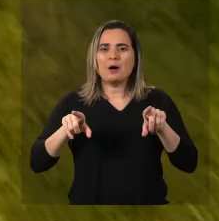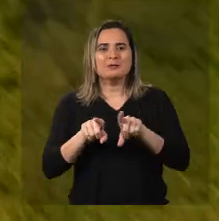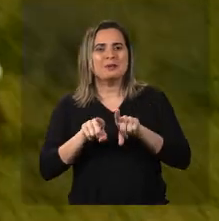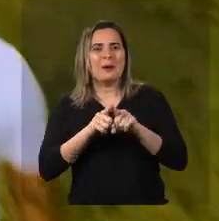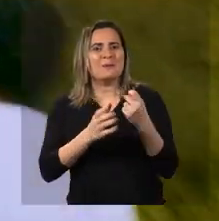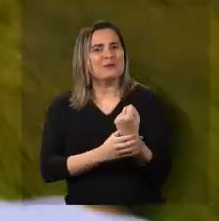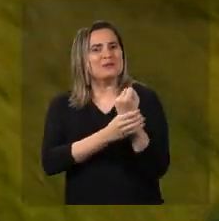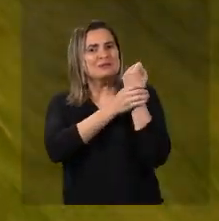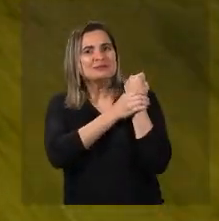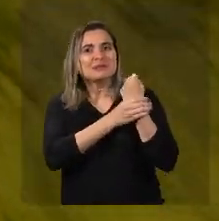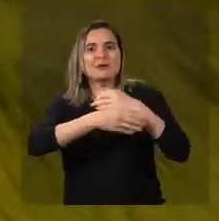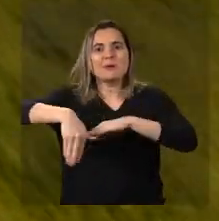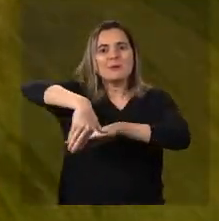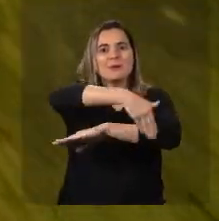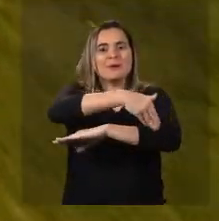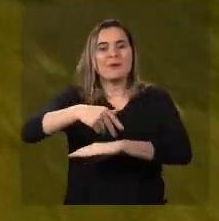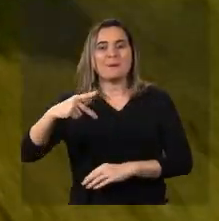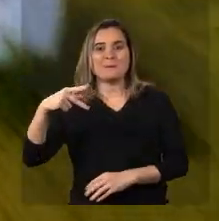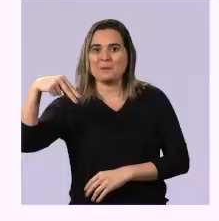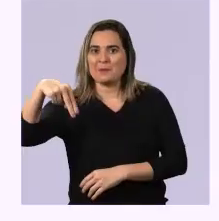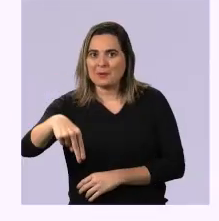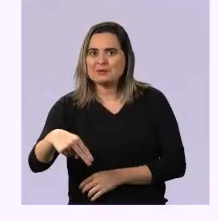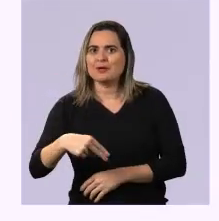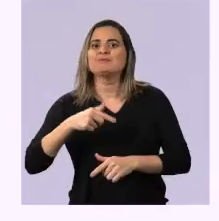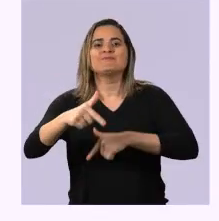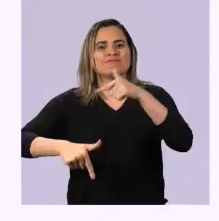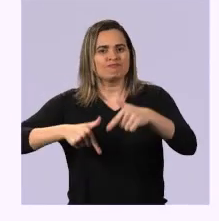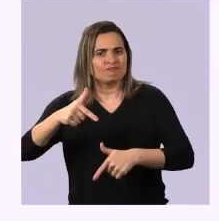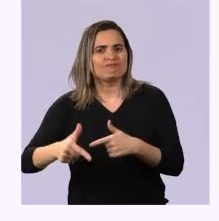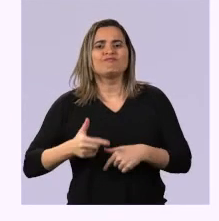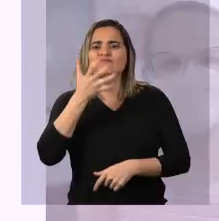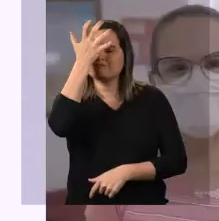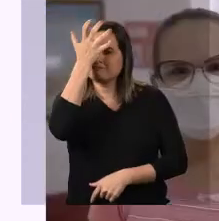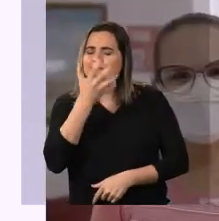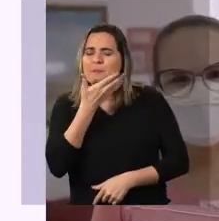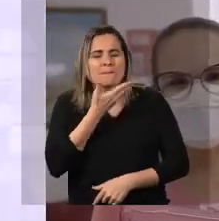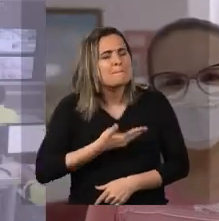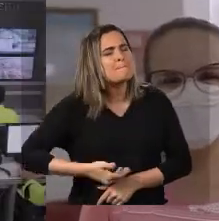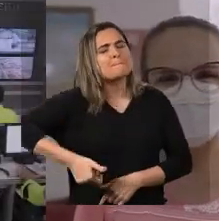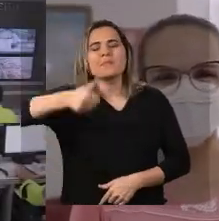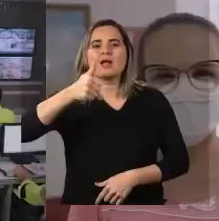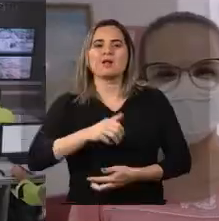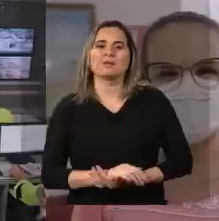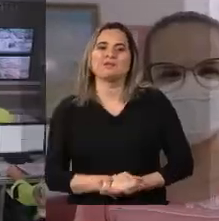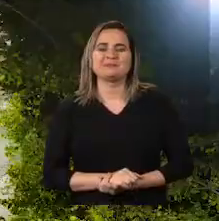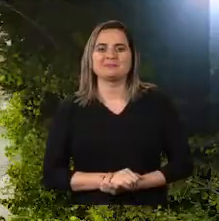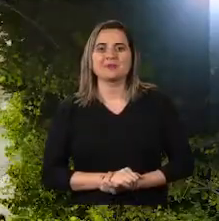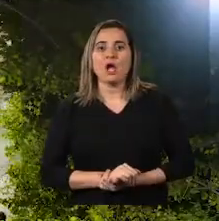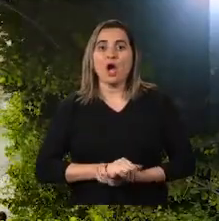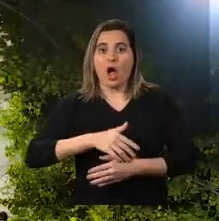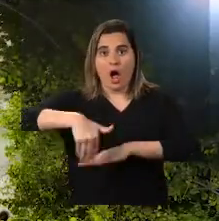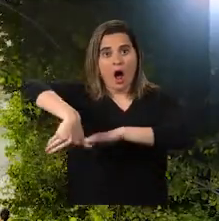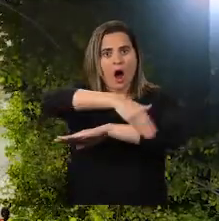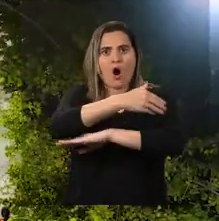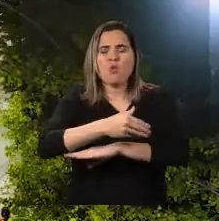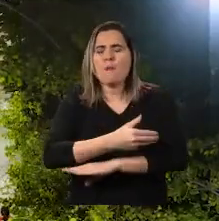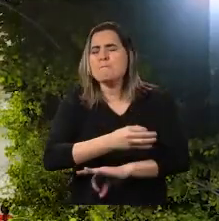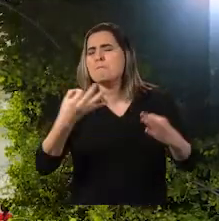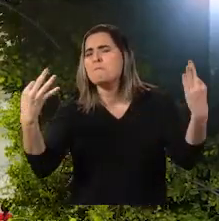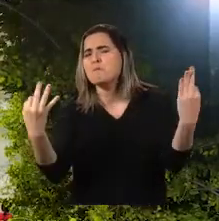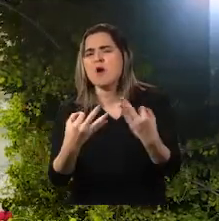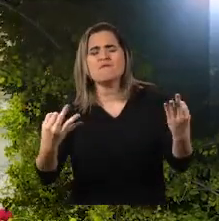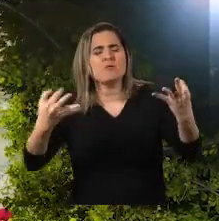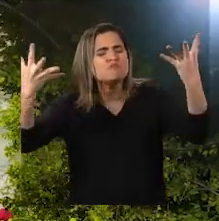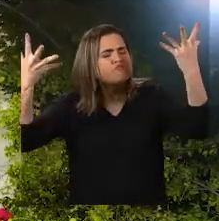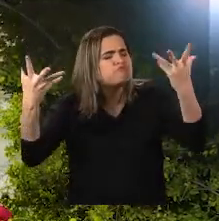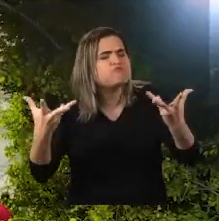segurança a quem utiliza o calçadão da Roberto Freire. É trabalho sério, fazendo a cidade cada vez melhor. O calçadão está incrível,